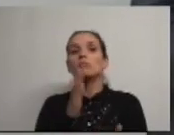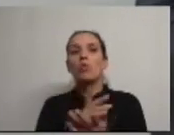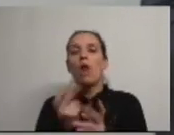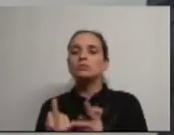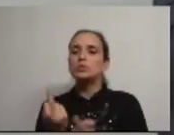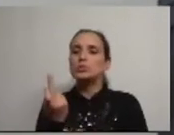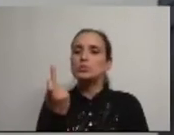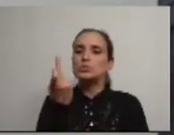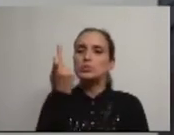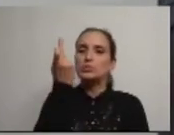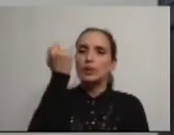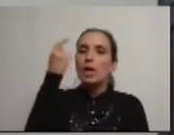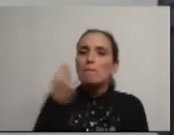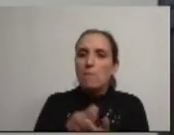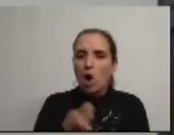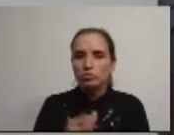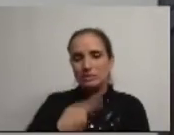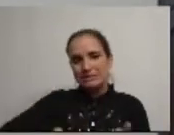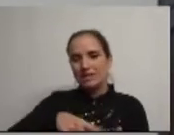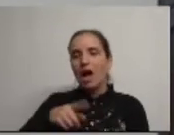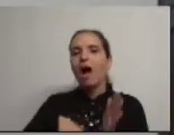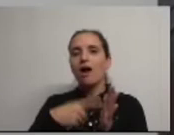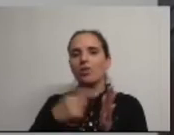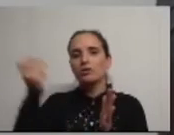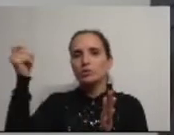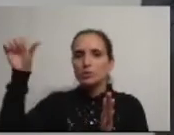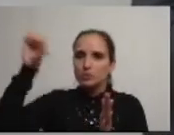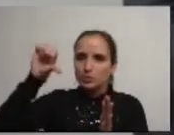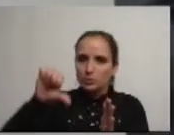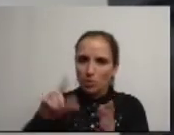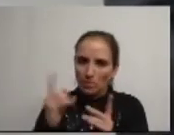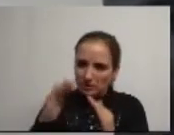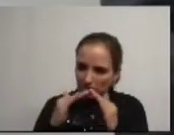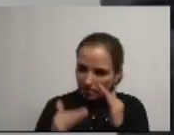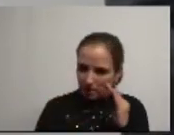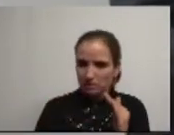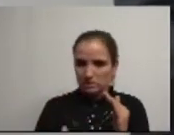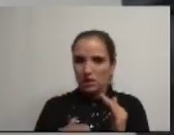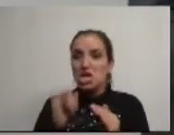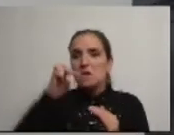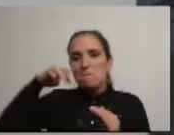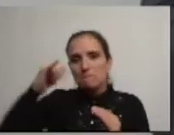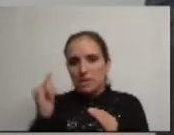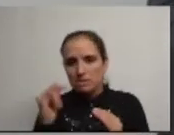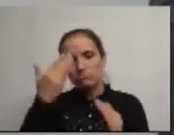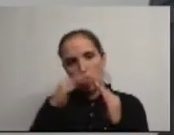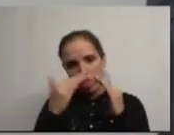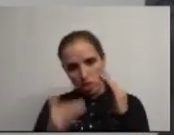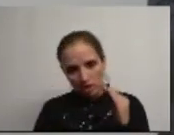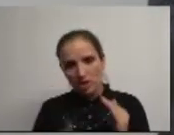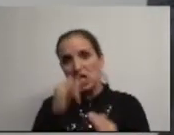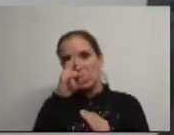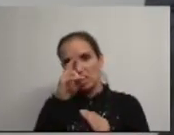os impostos, nós descemos os impostos. Descemos IMI, descemos